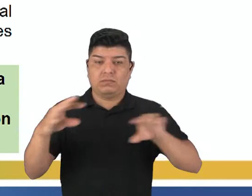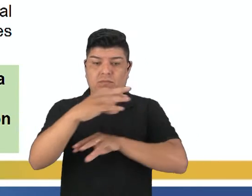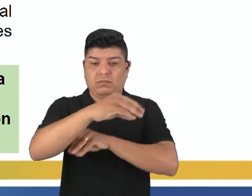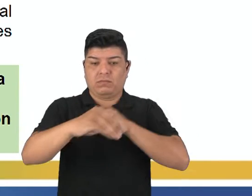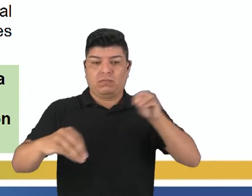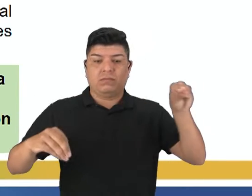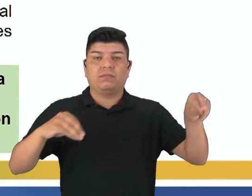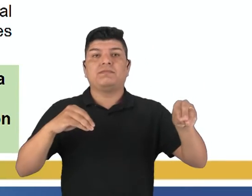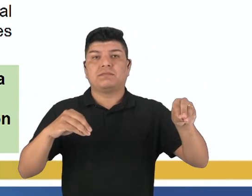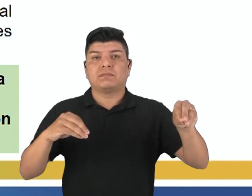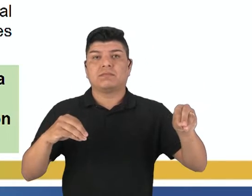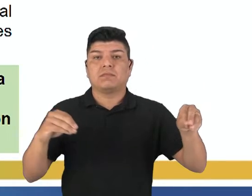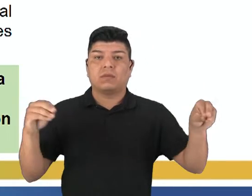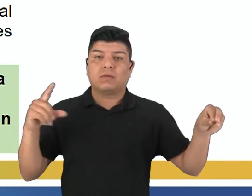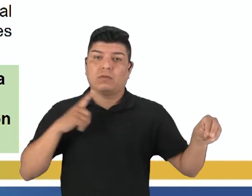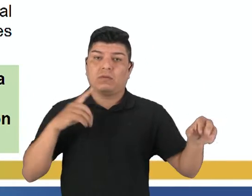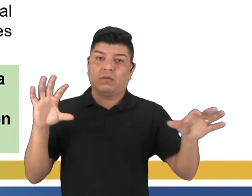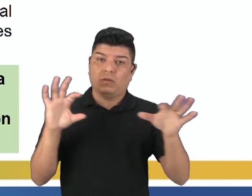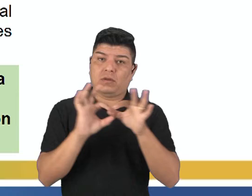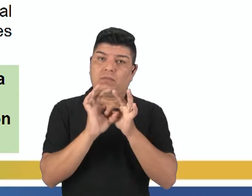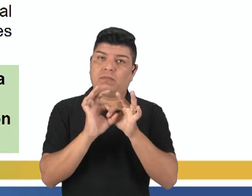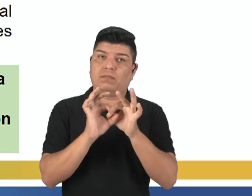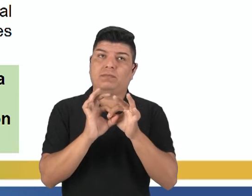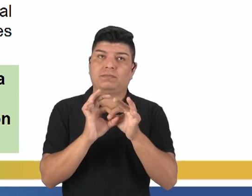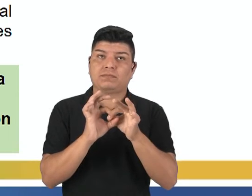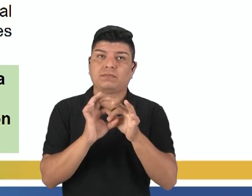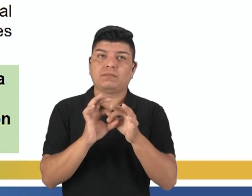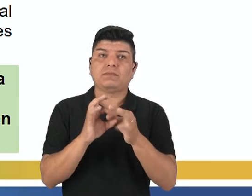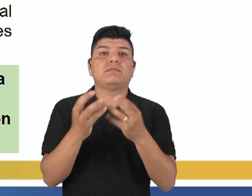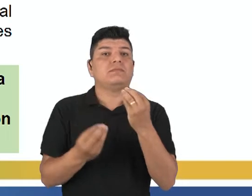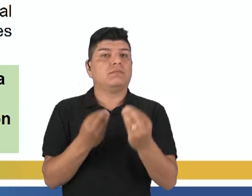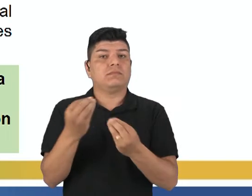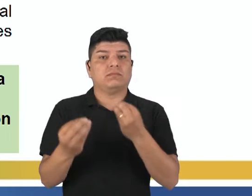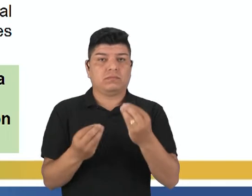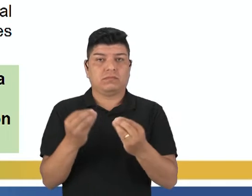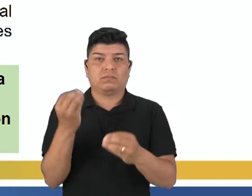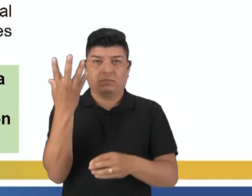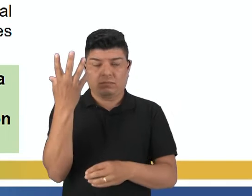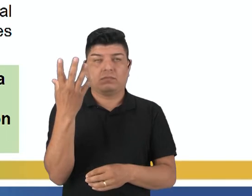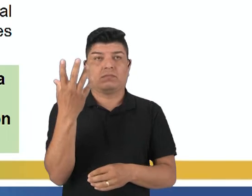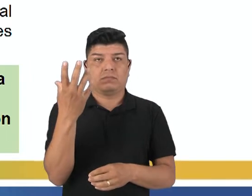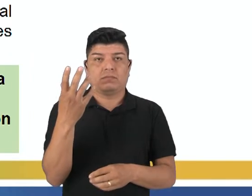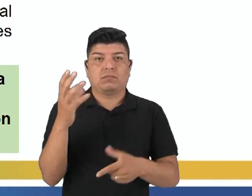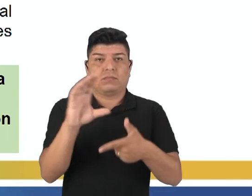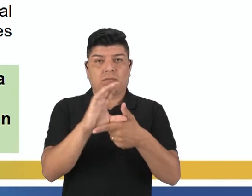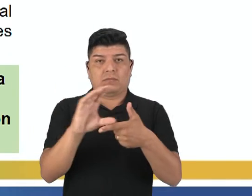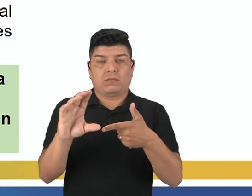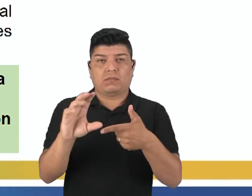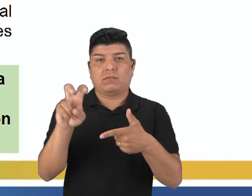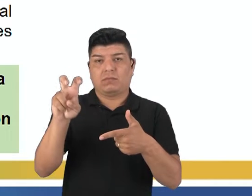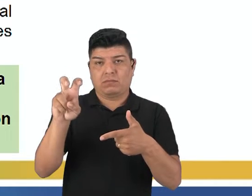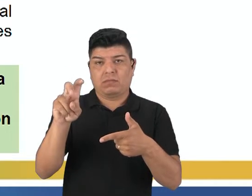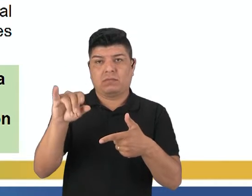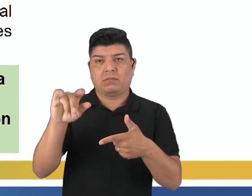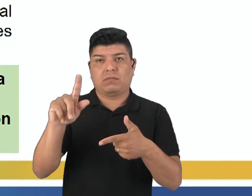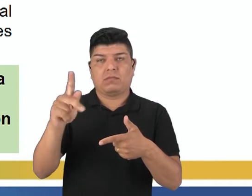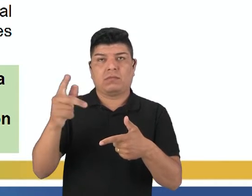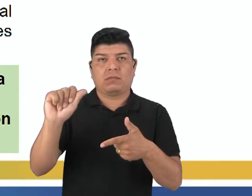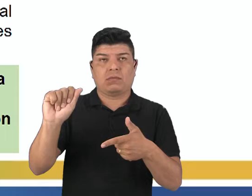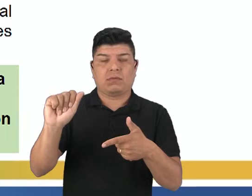Então, quando existe um encaixe, ocorre da seguinte forma. O carbono do 5',